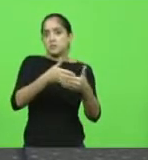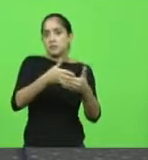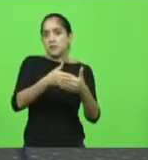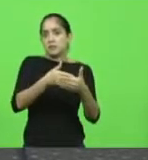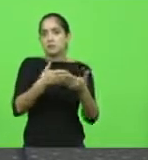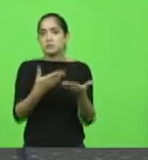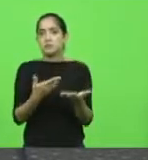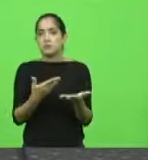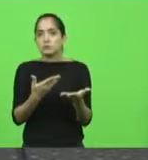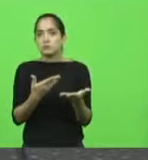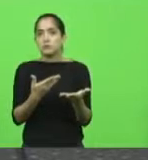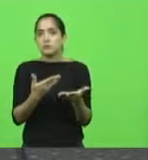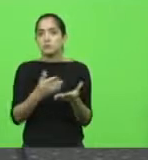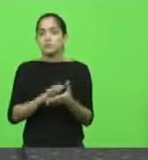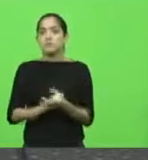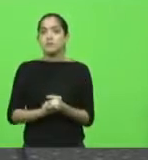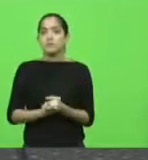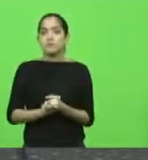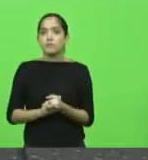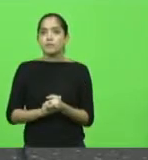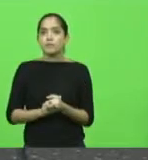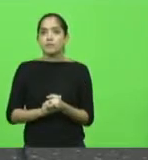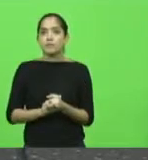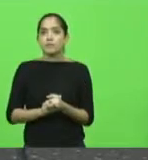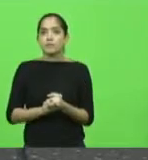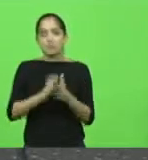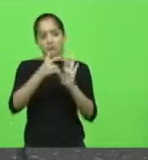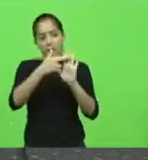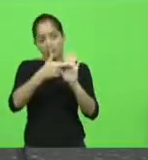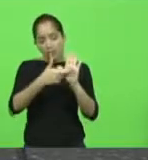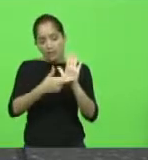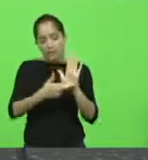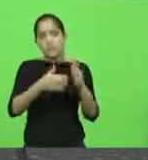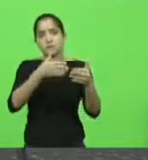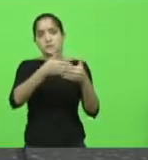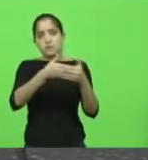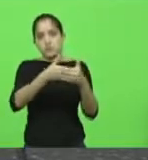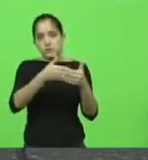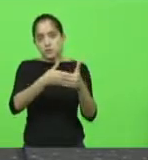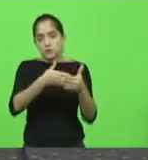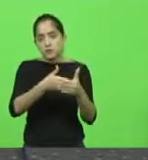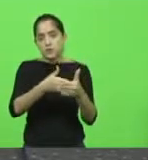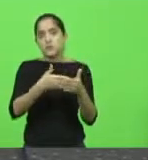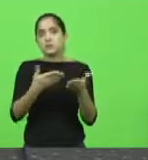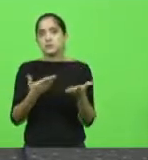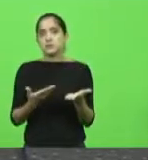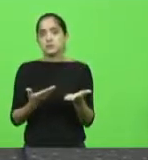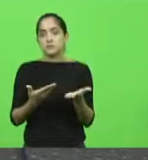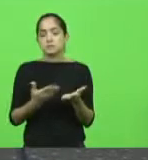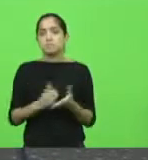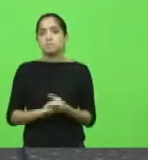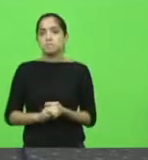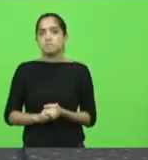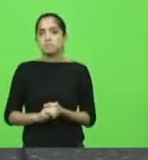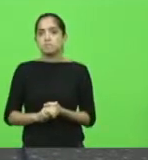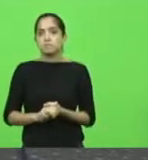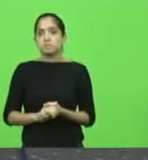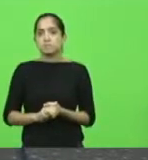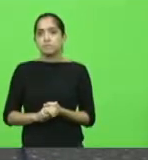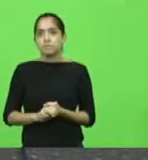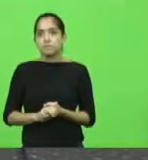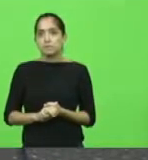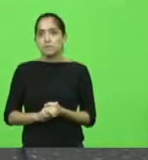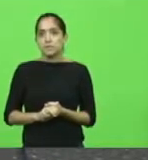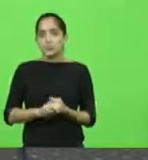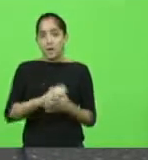as ditas cautelares, neste caso, que são restrições ao